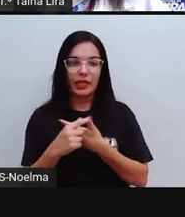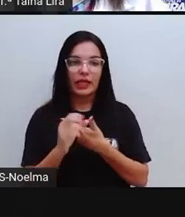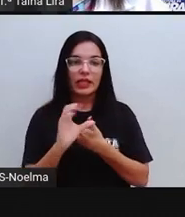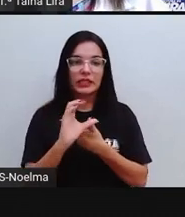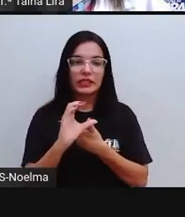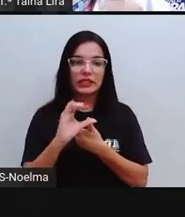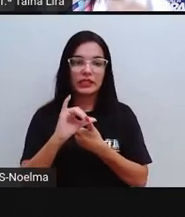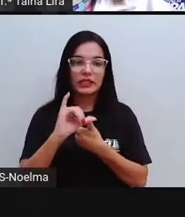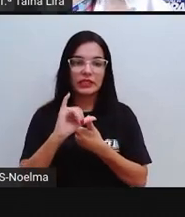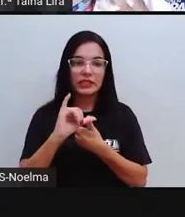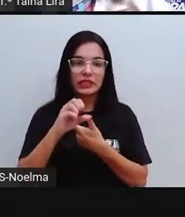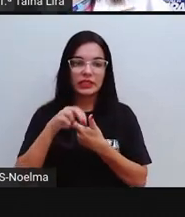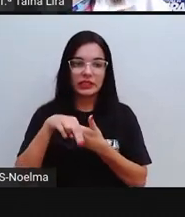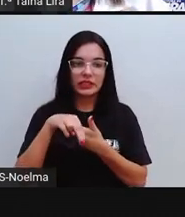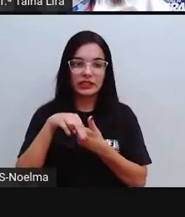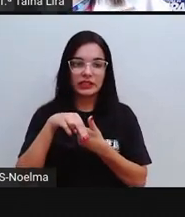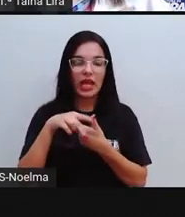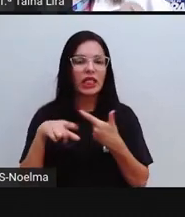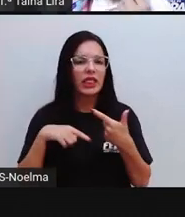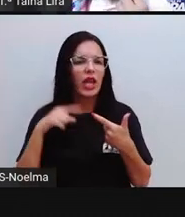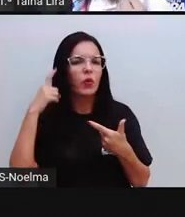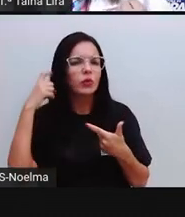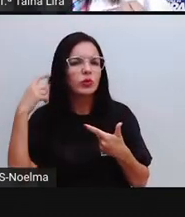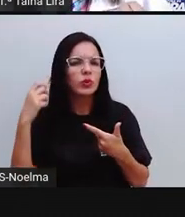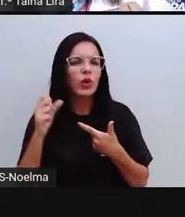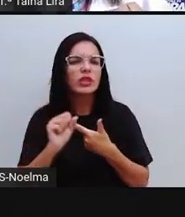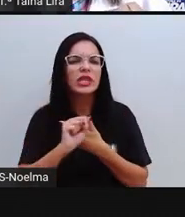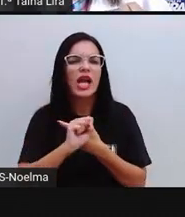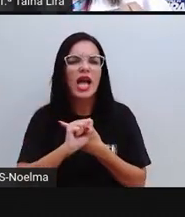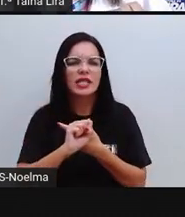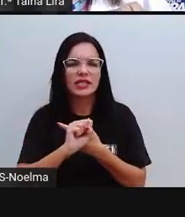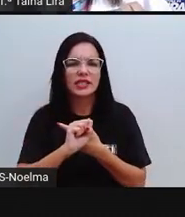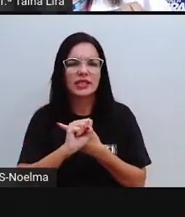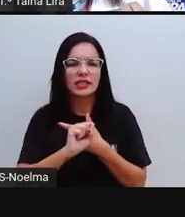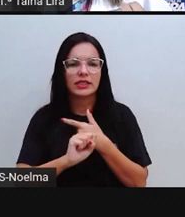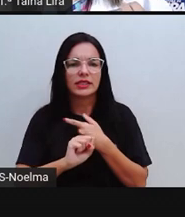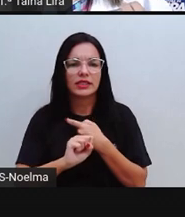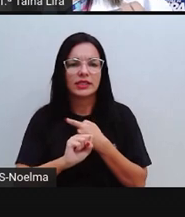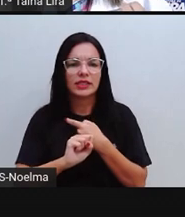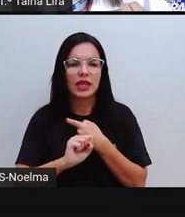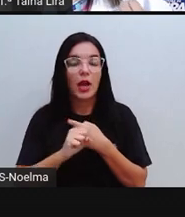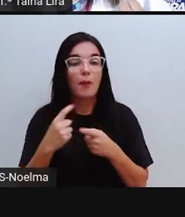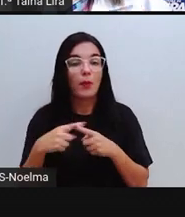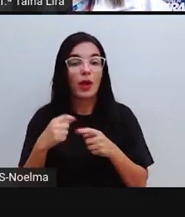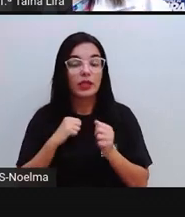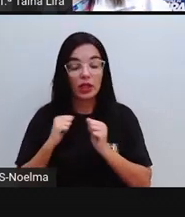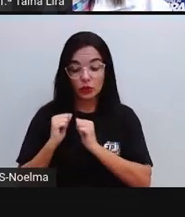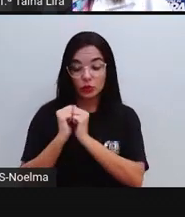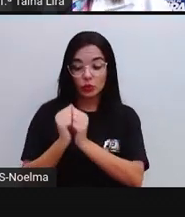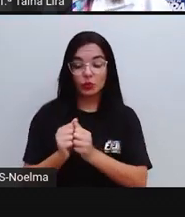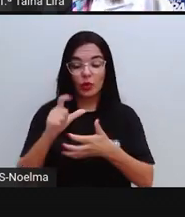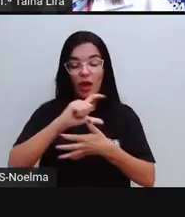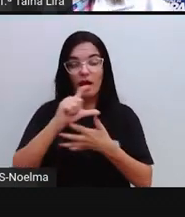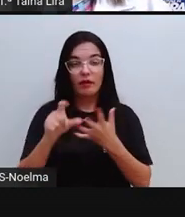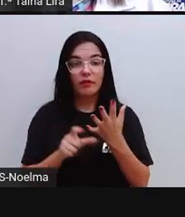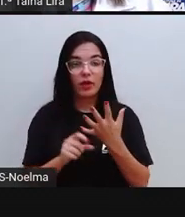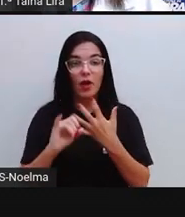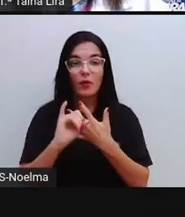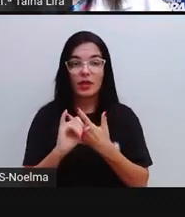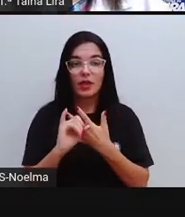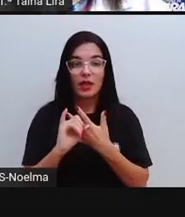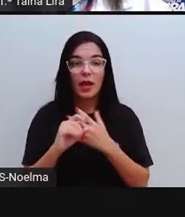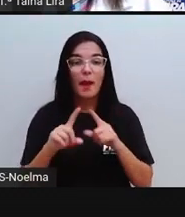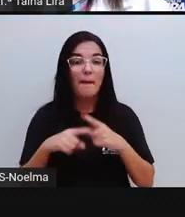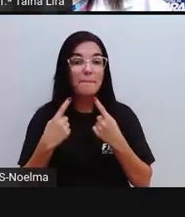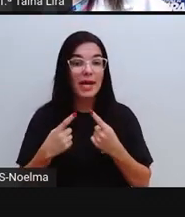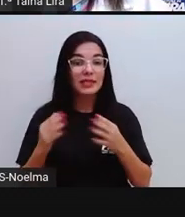Sim. Ela não tem o som de Si, porque ela tá acompanhada, olha lá, da vogal I. Já lá no final